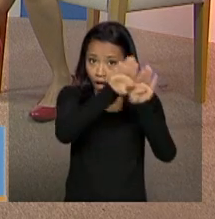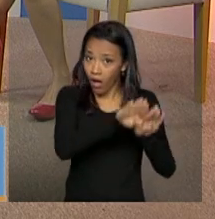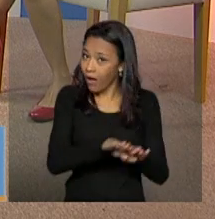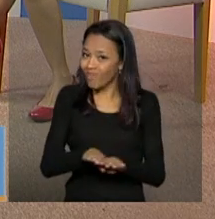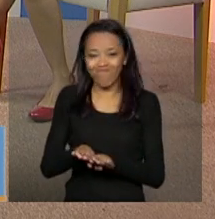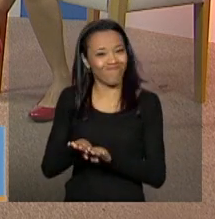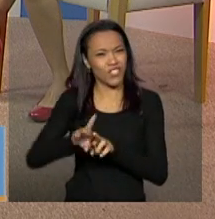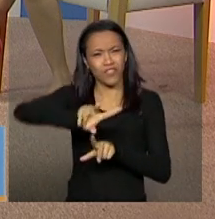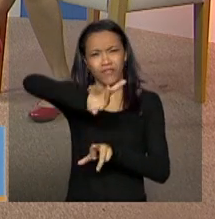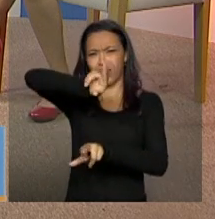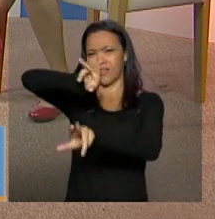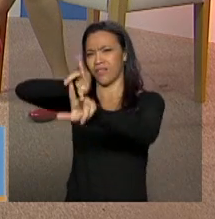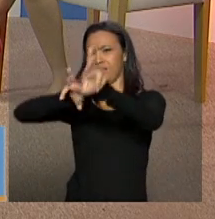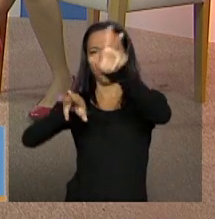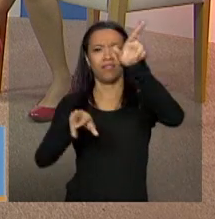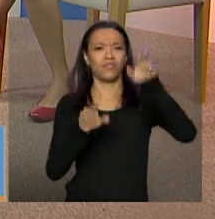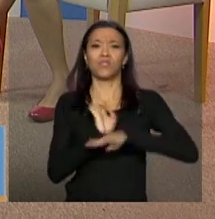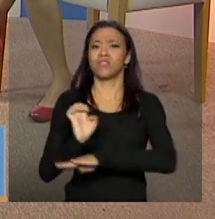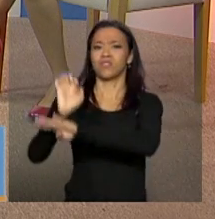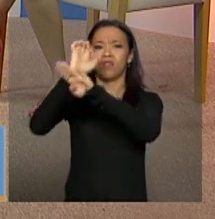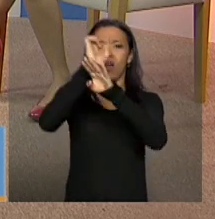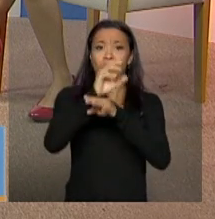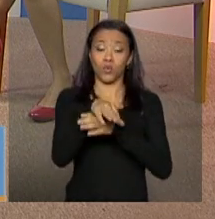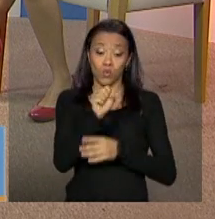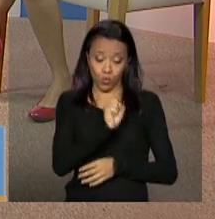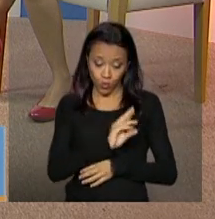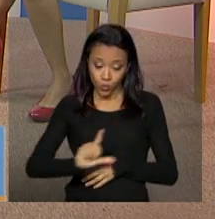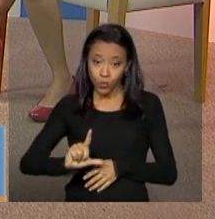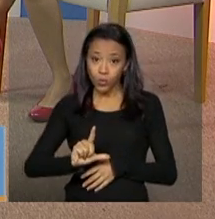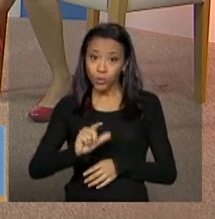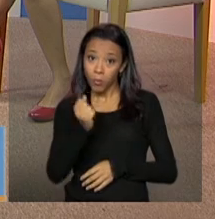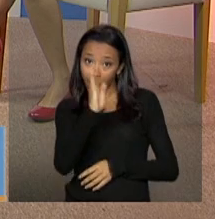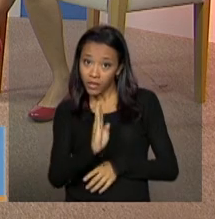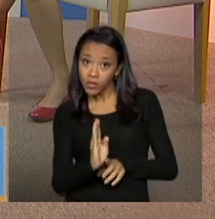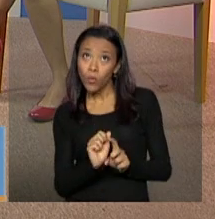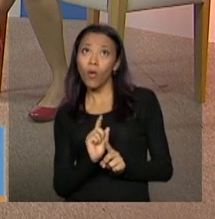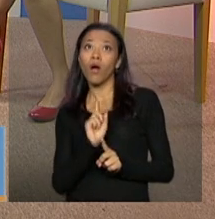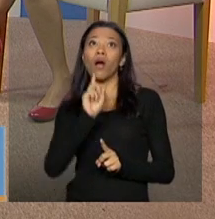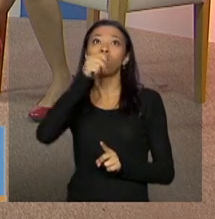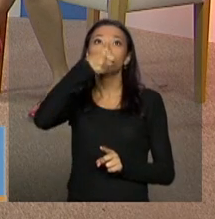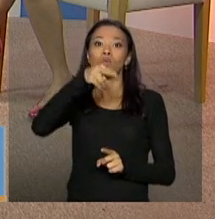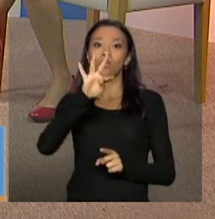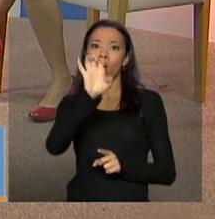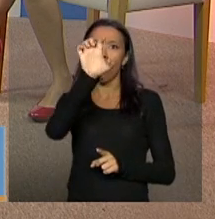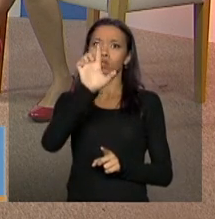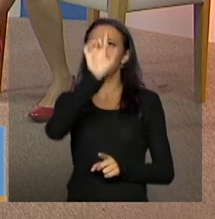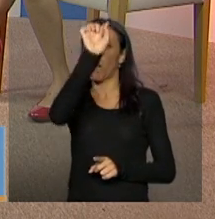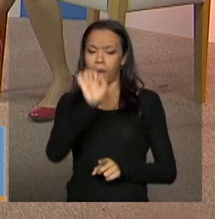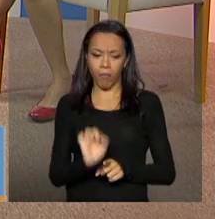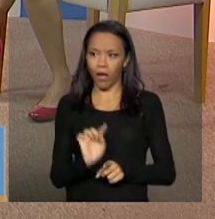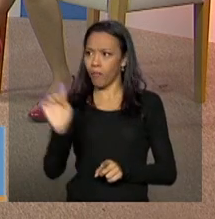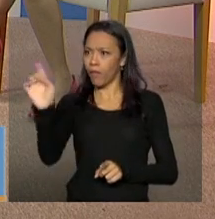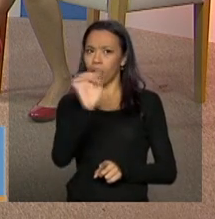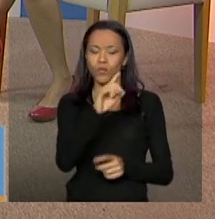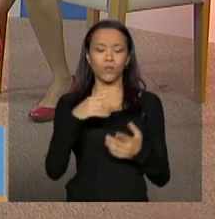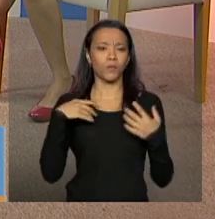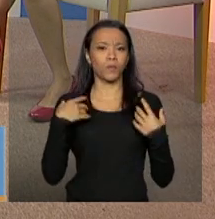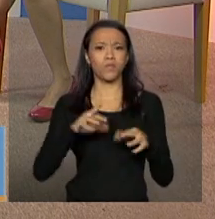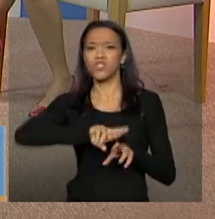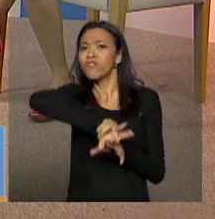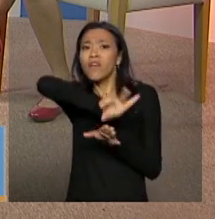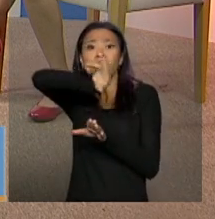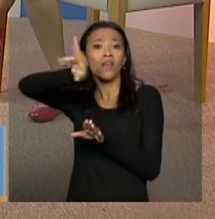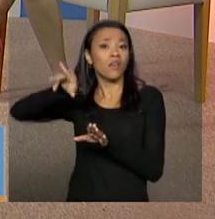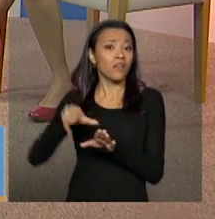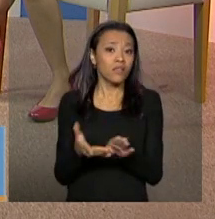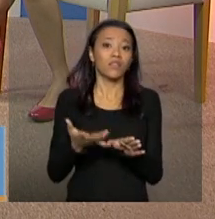Amazonas são totalmente diferentes dos municípios do sul do país. Então, assim, tem toda essa peculiaridade que deverá ser considerada nessa avaliação